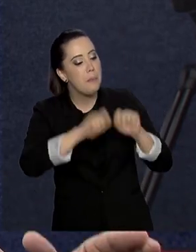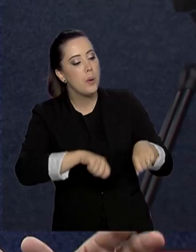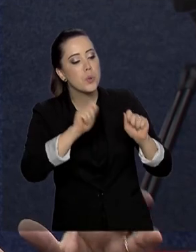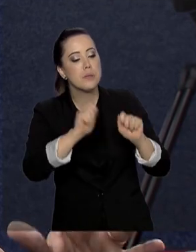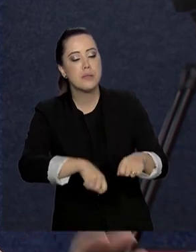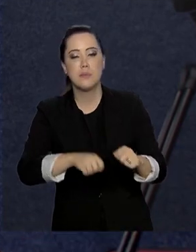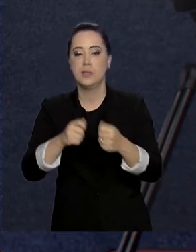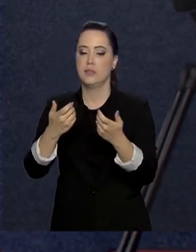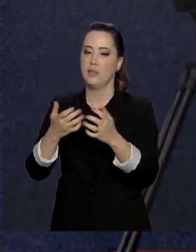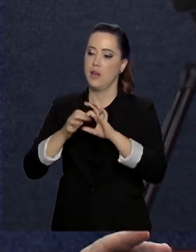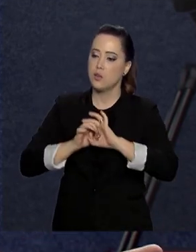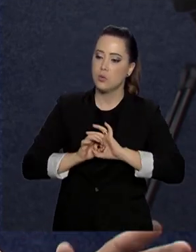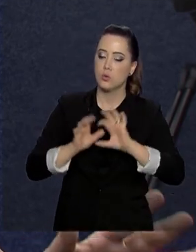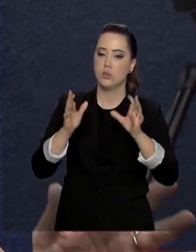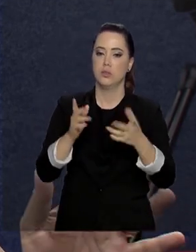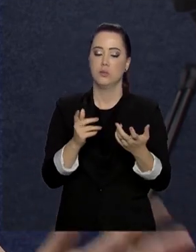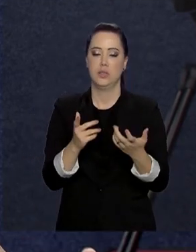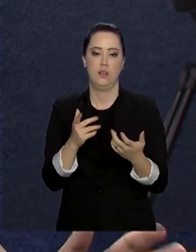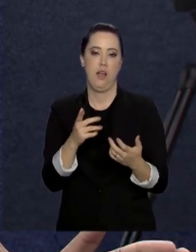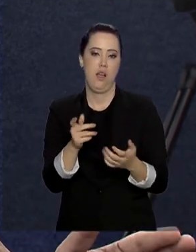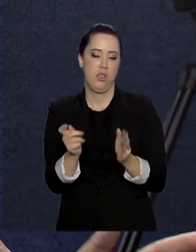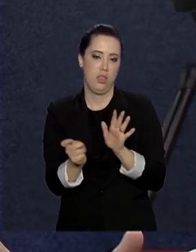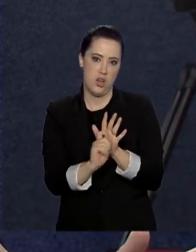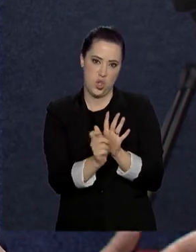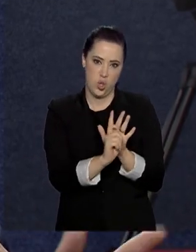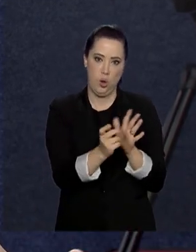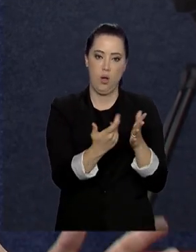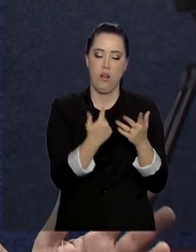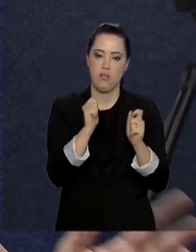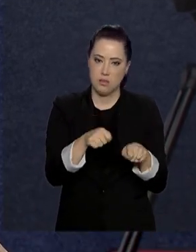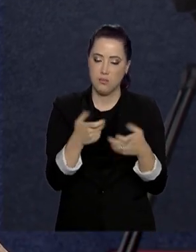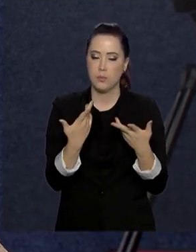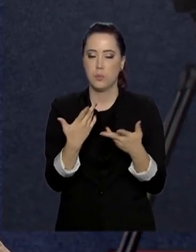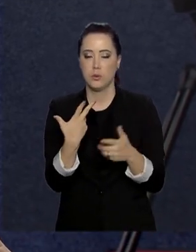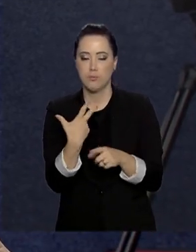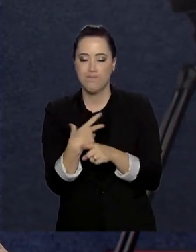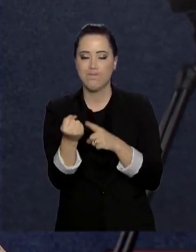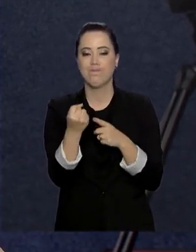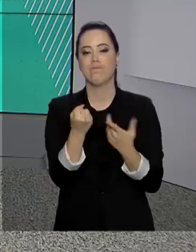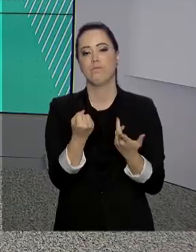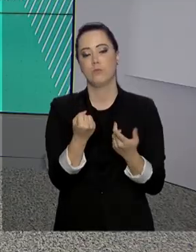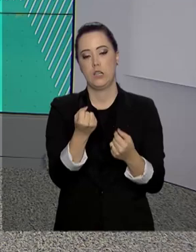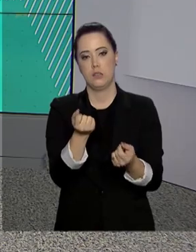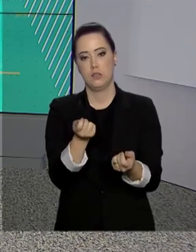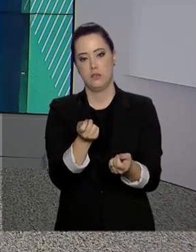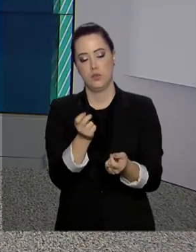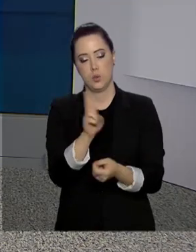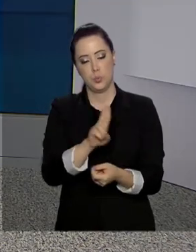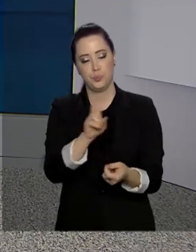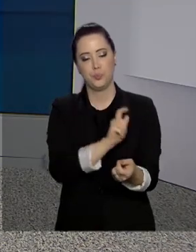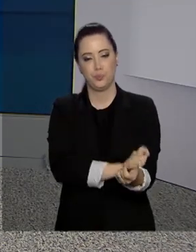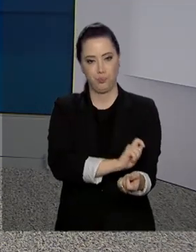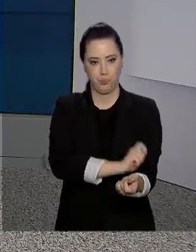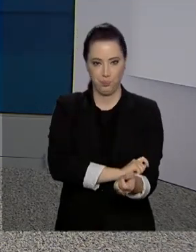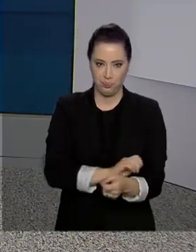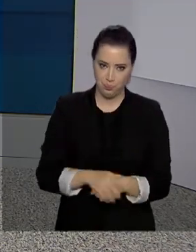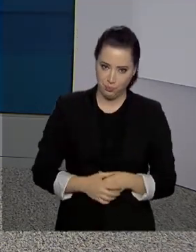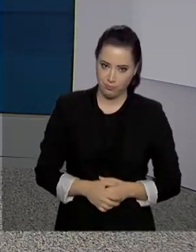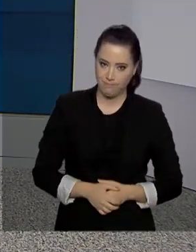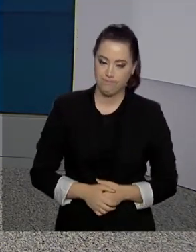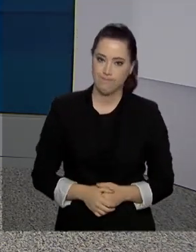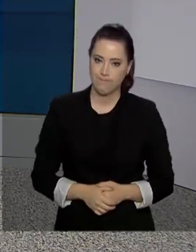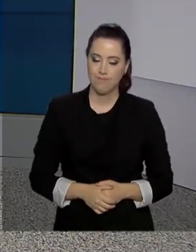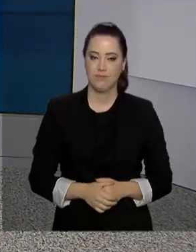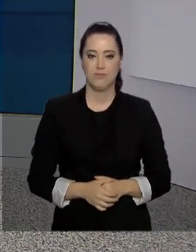de recuperação e condições de saírem da dependência química. Ser empreendedor no